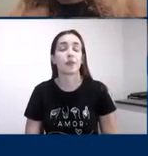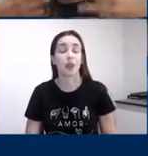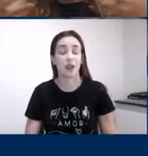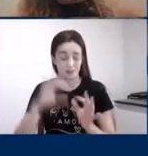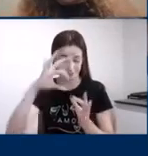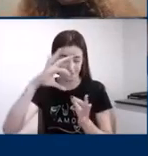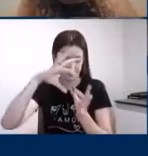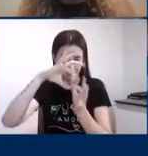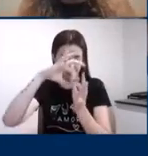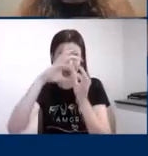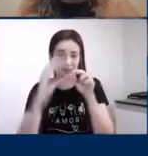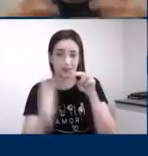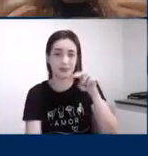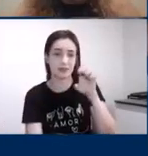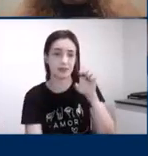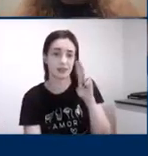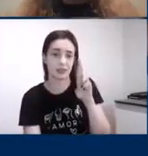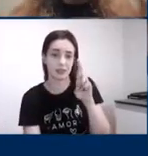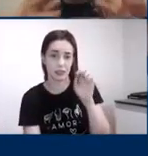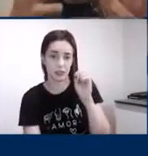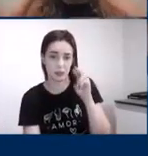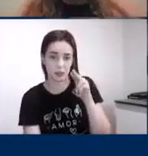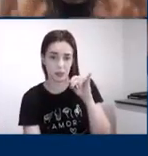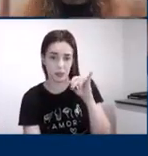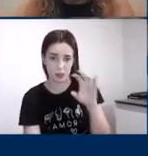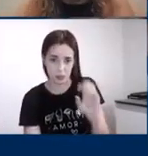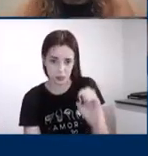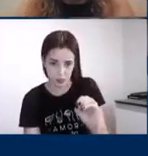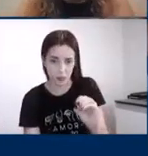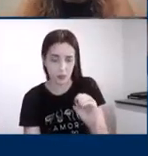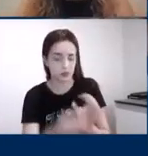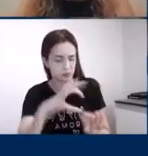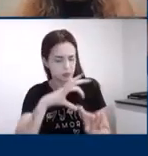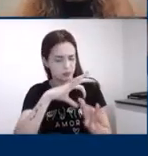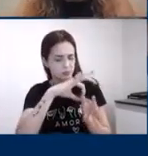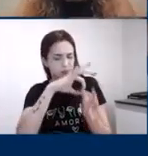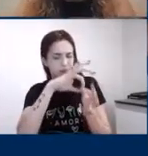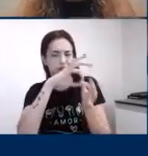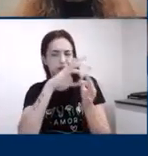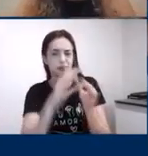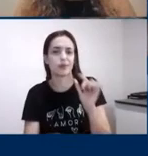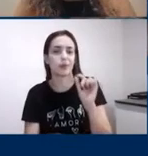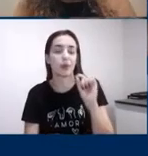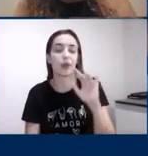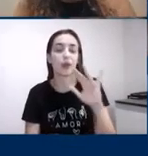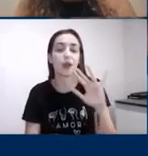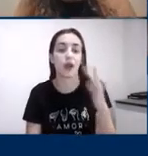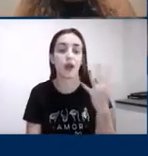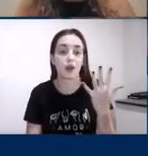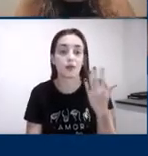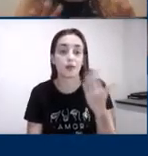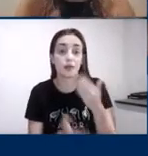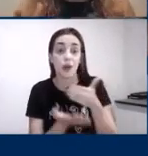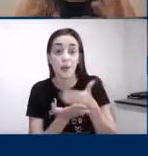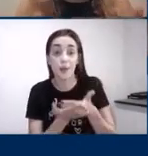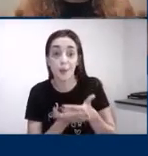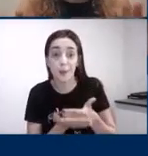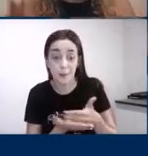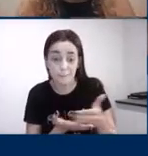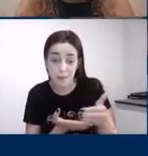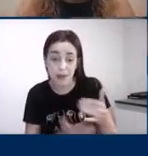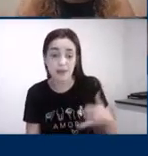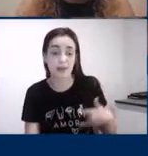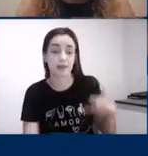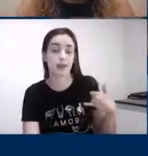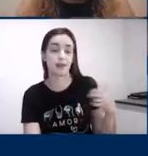associados a essa escolha dessas vias neuronais ela acontece e começa a acontecer por volta dos 5 anos